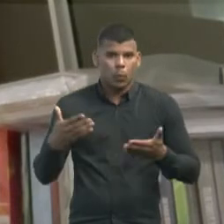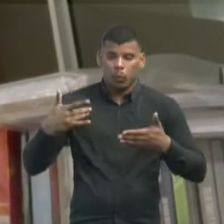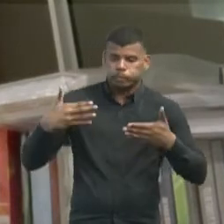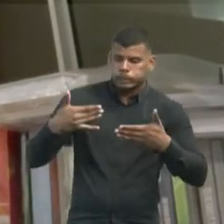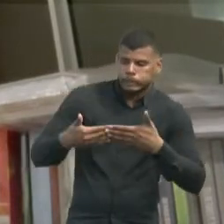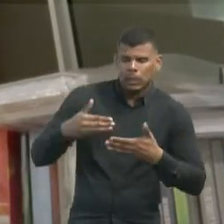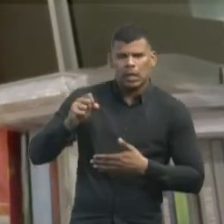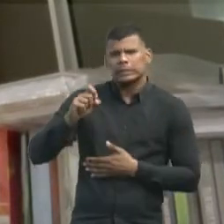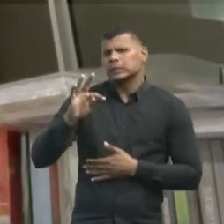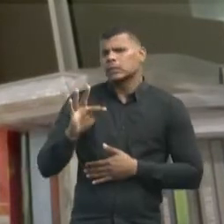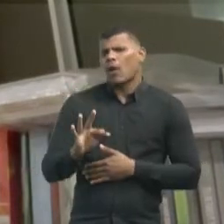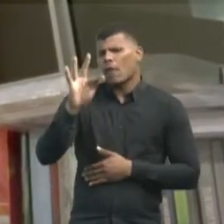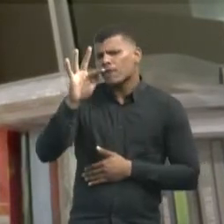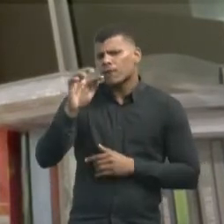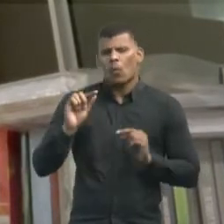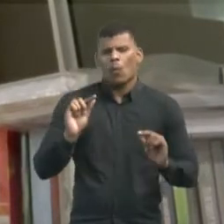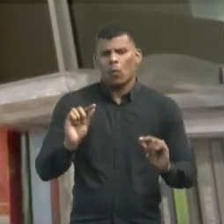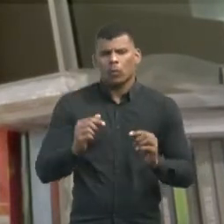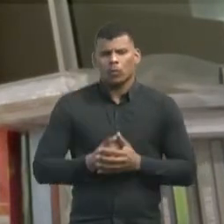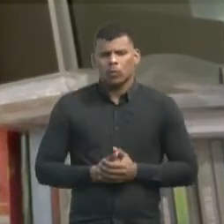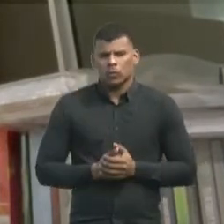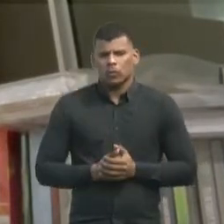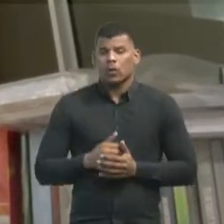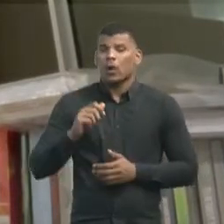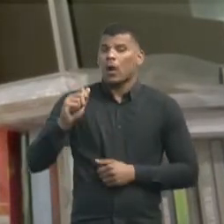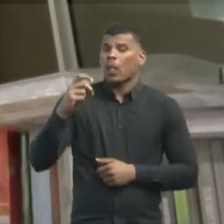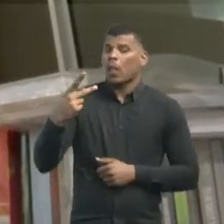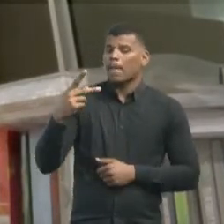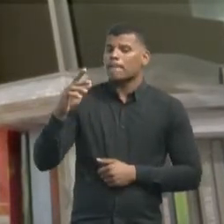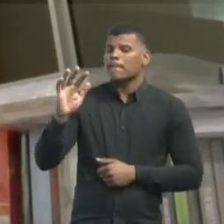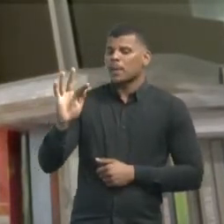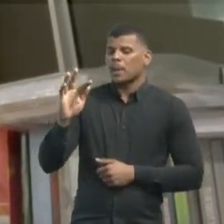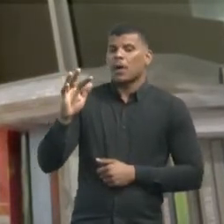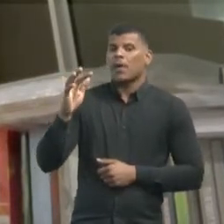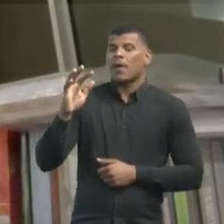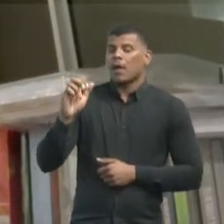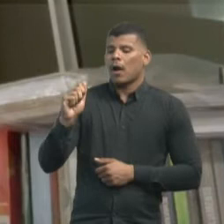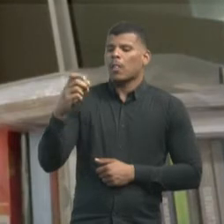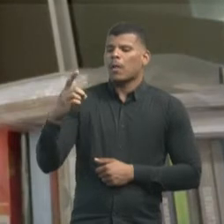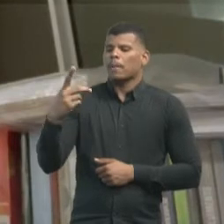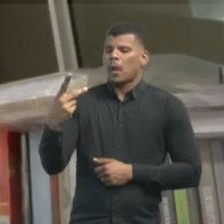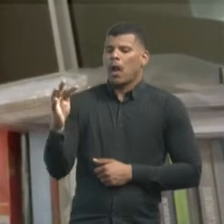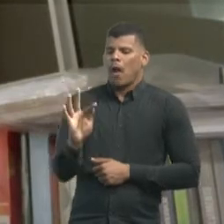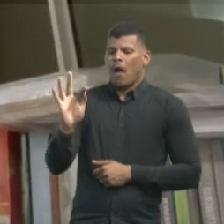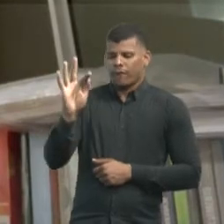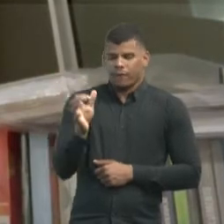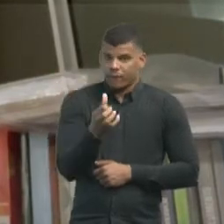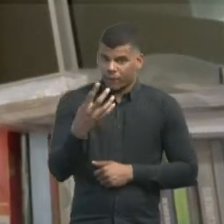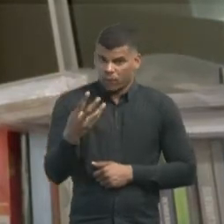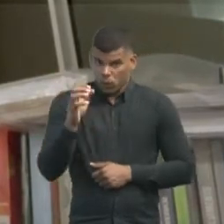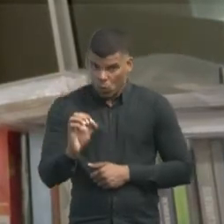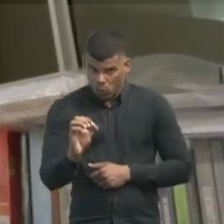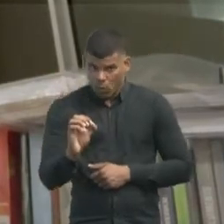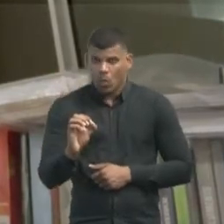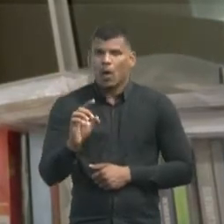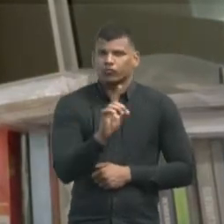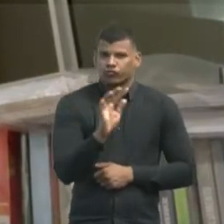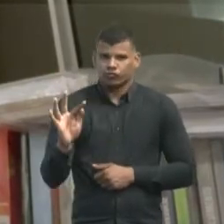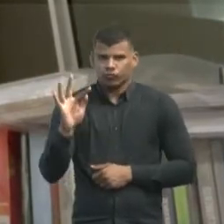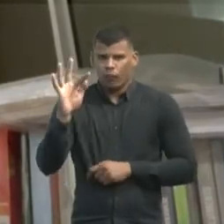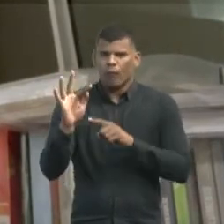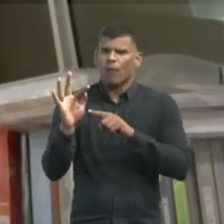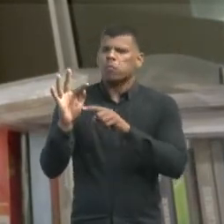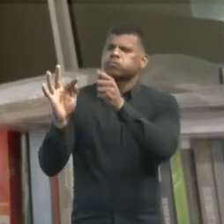do STF na ADPF 640 do Distrito Federal, na